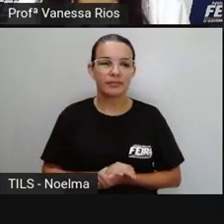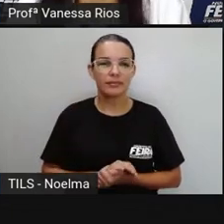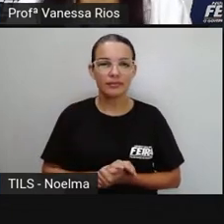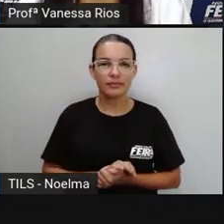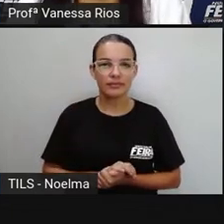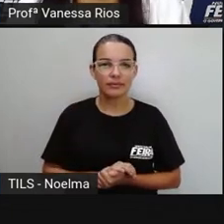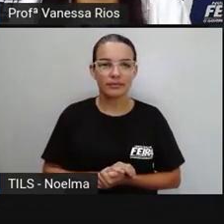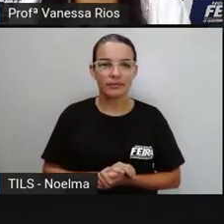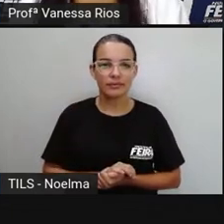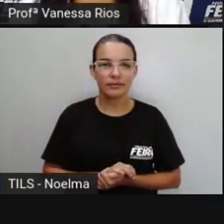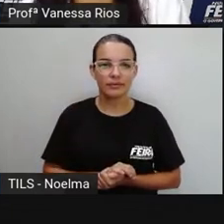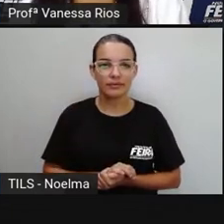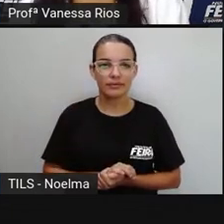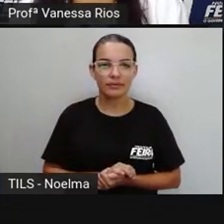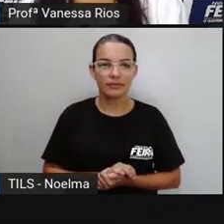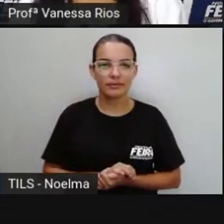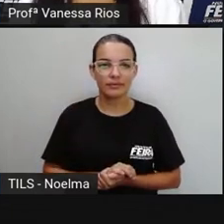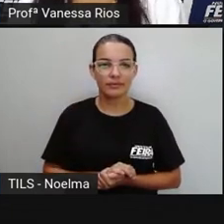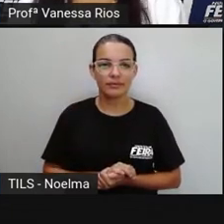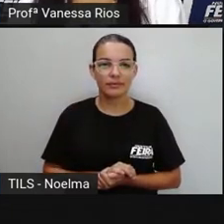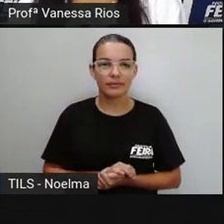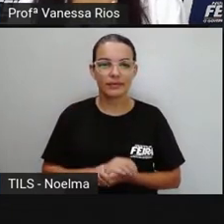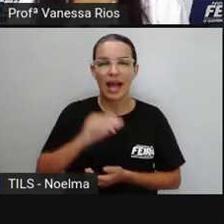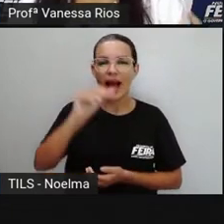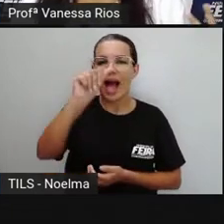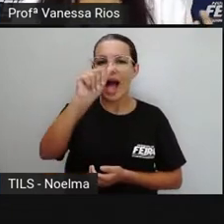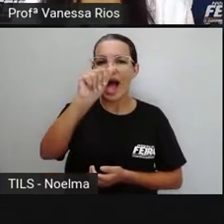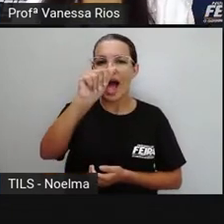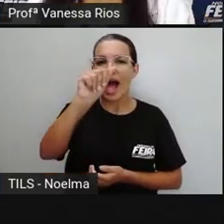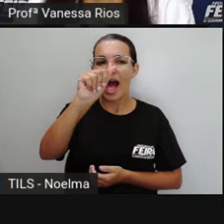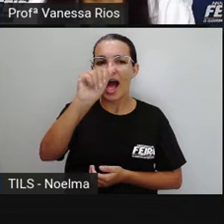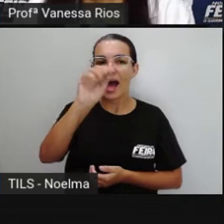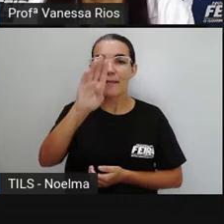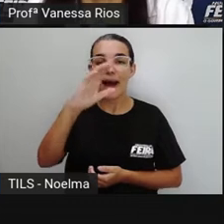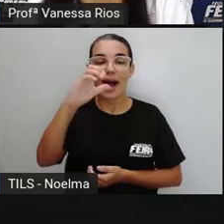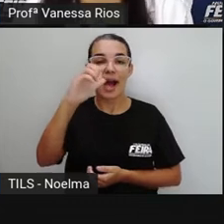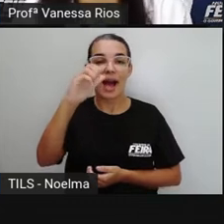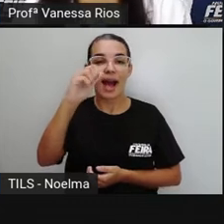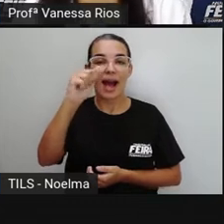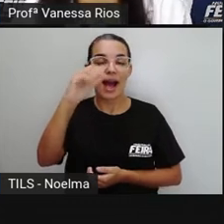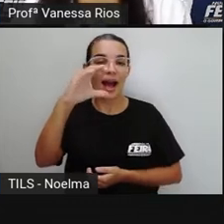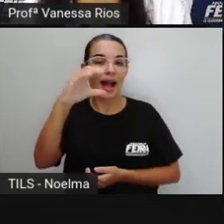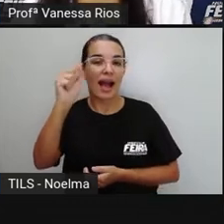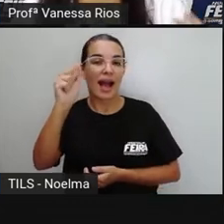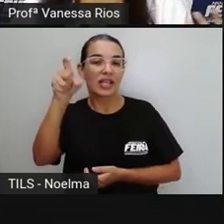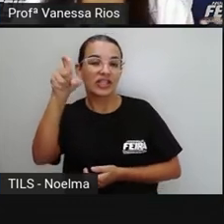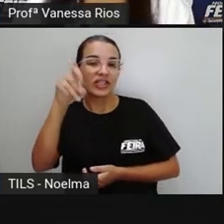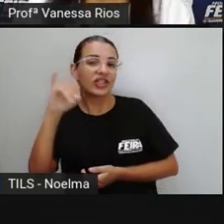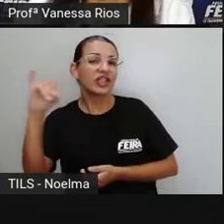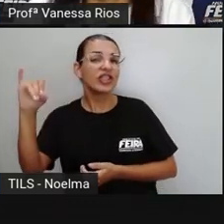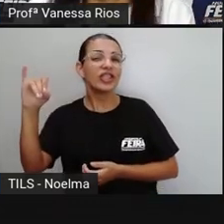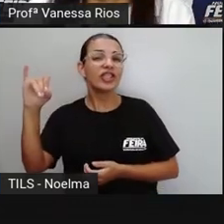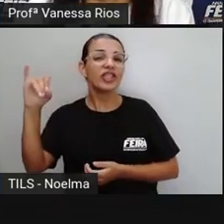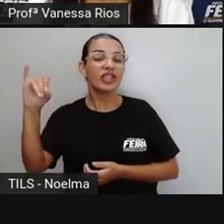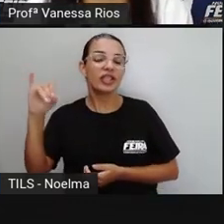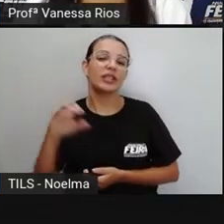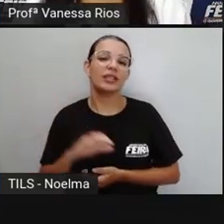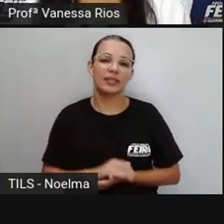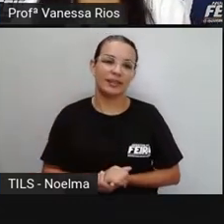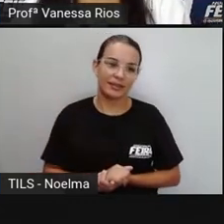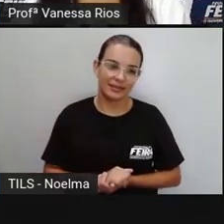alguém chamado aí abacaxi. Então, vamos falar, ó. Abacaxi. Ó. Abacaxi.